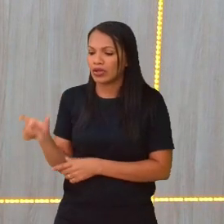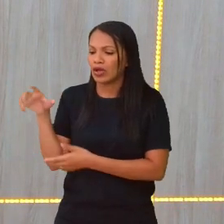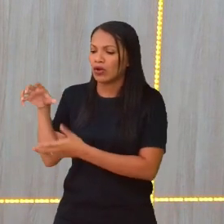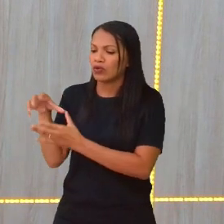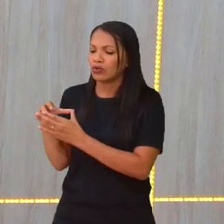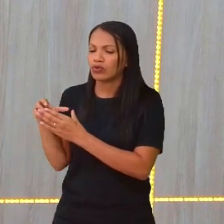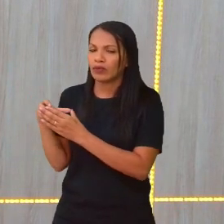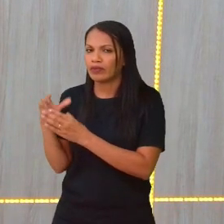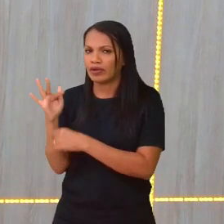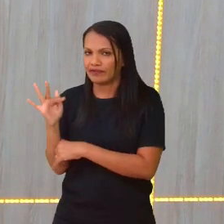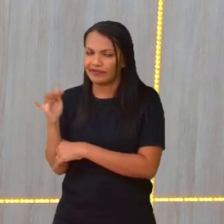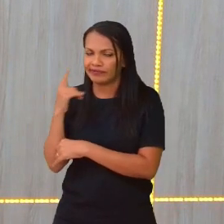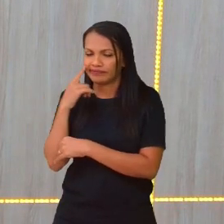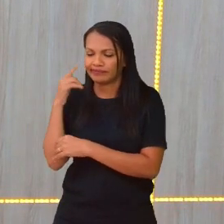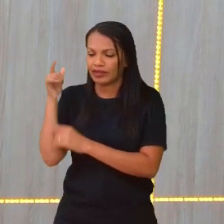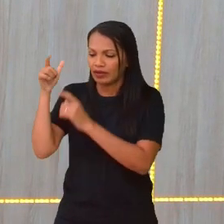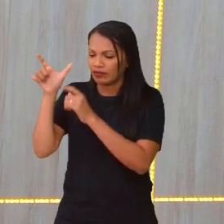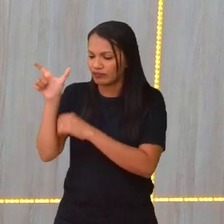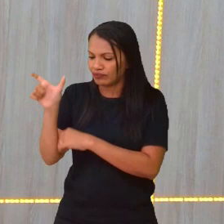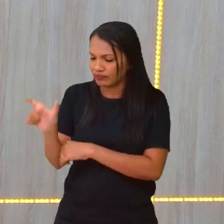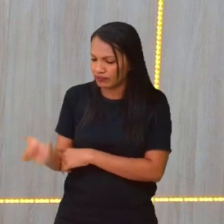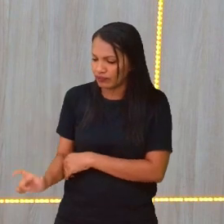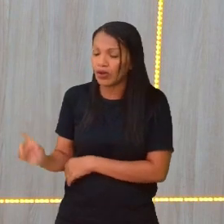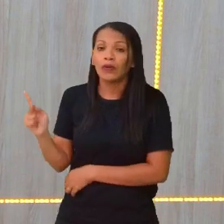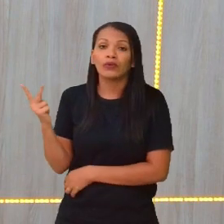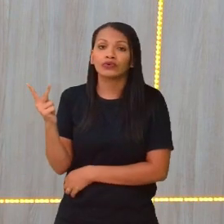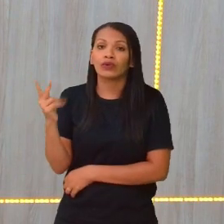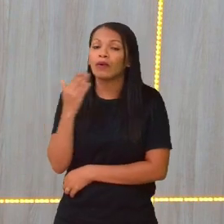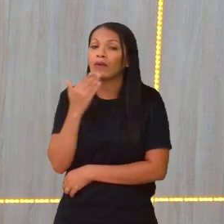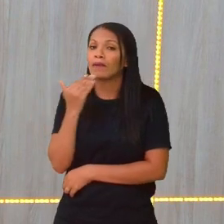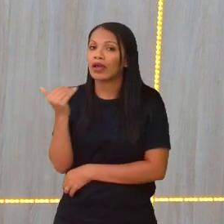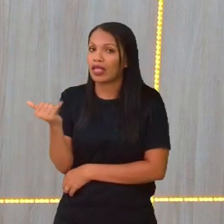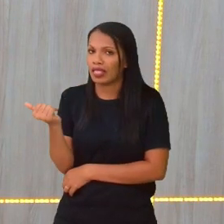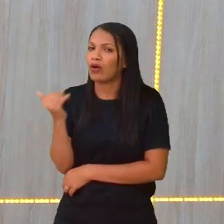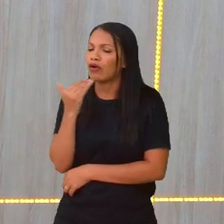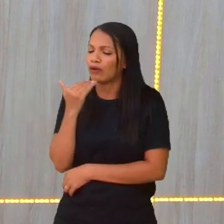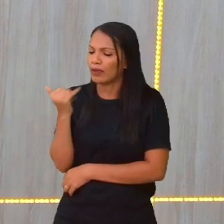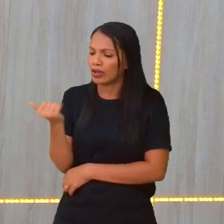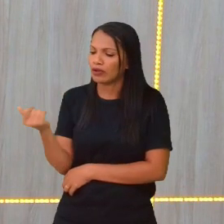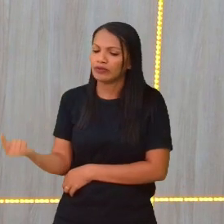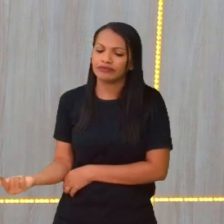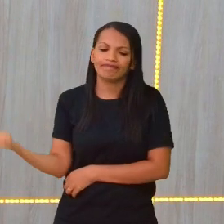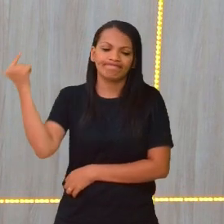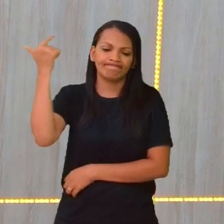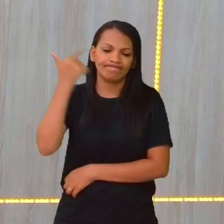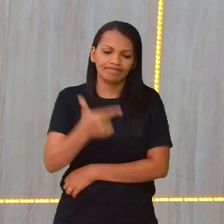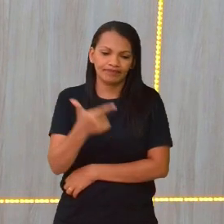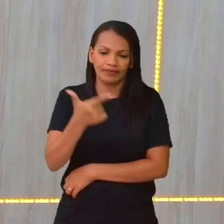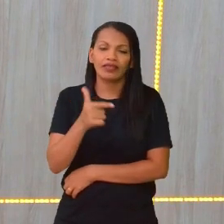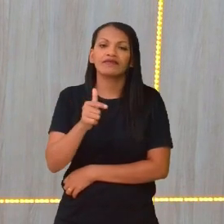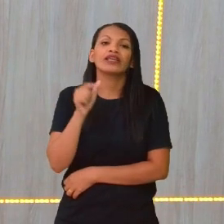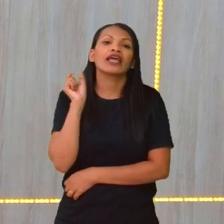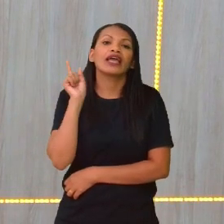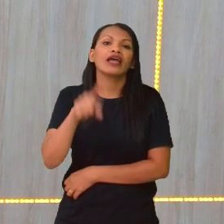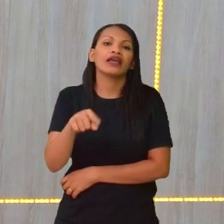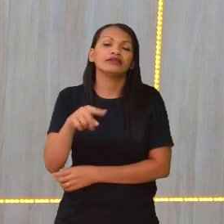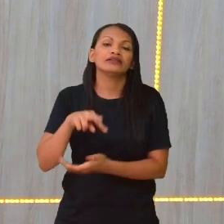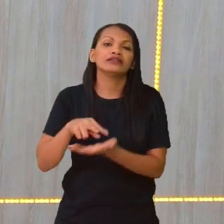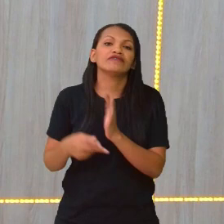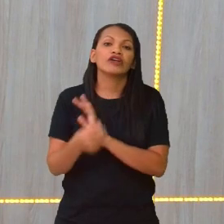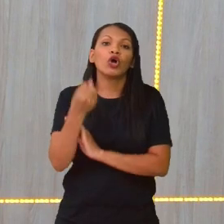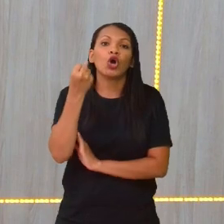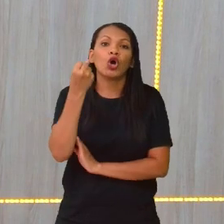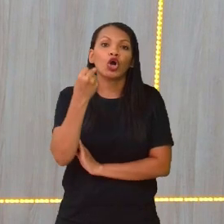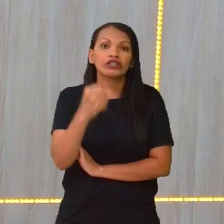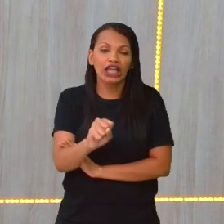jogos iniciais. E aí, os dois melhores passam para a segunda fase, também chamada de oitavas de final.